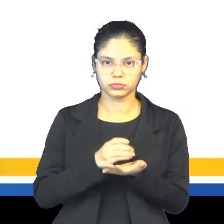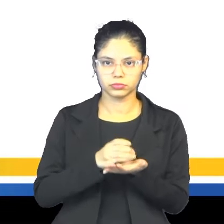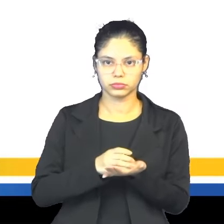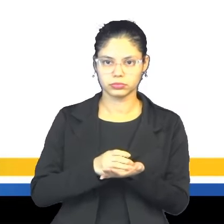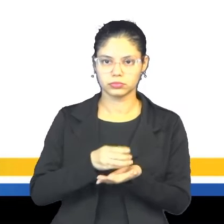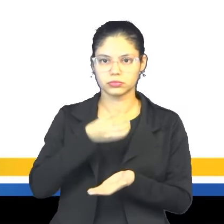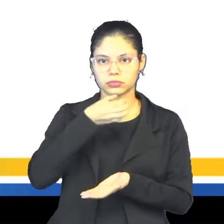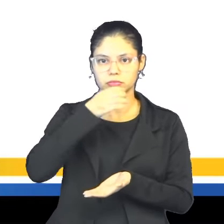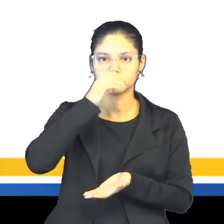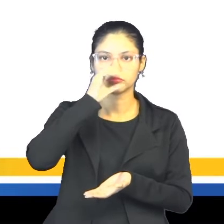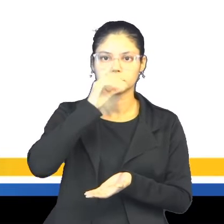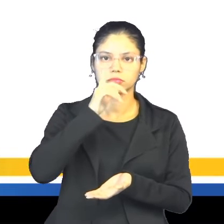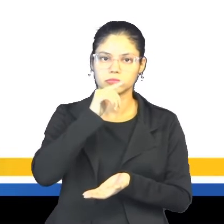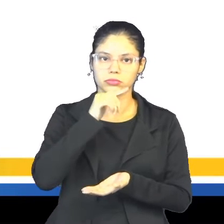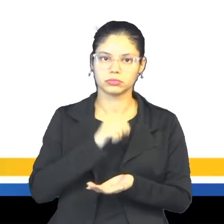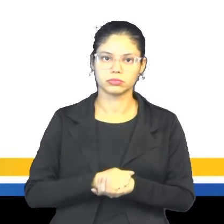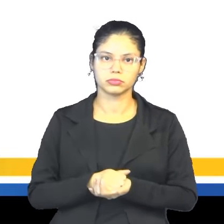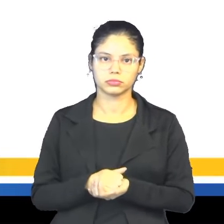Na segunda,